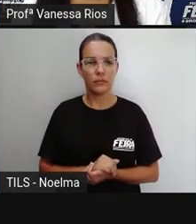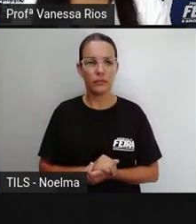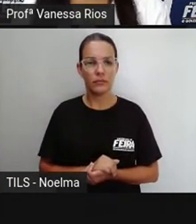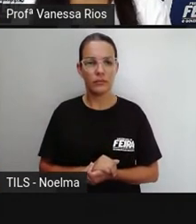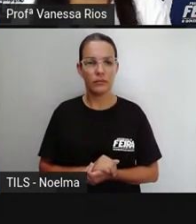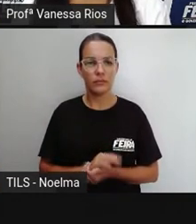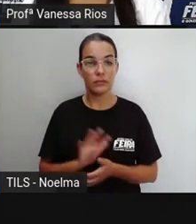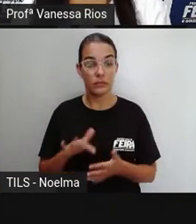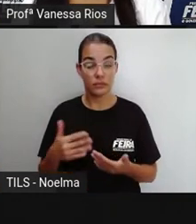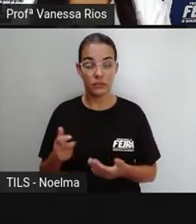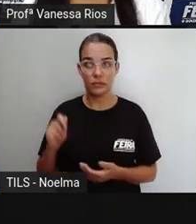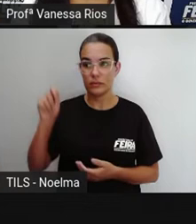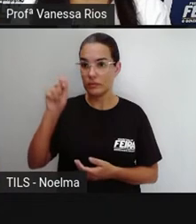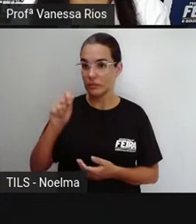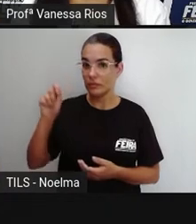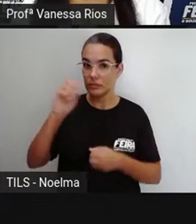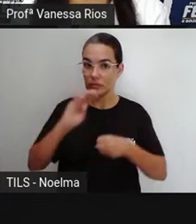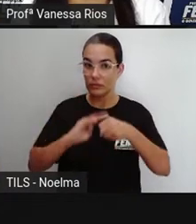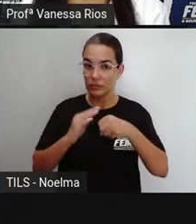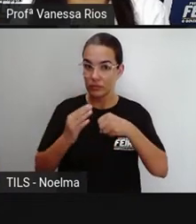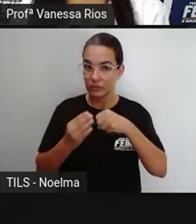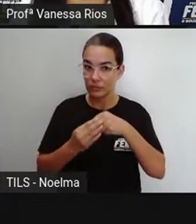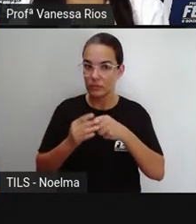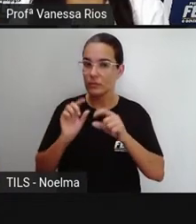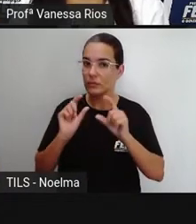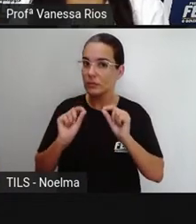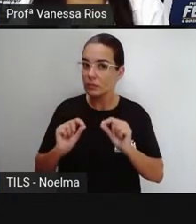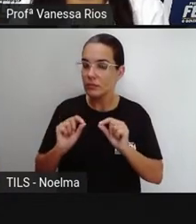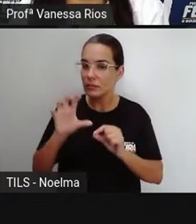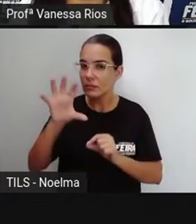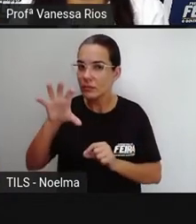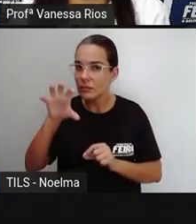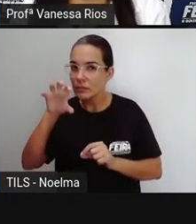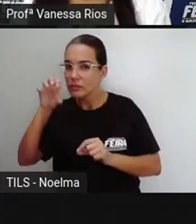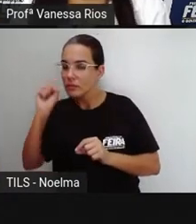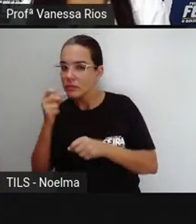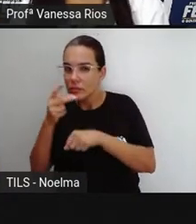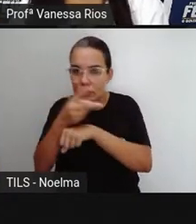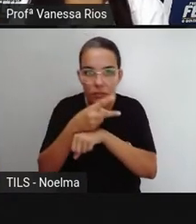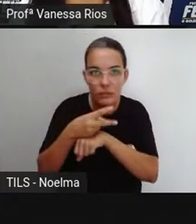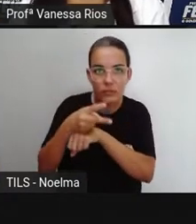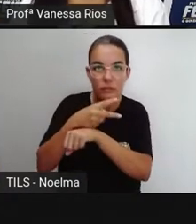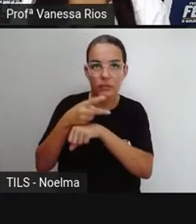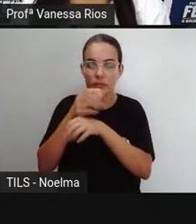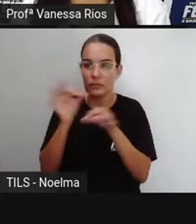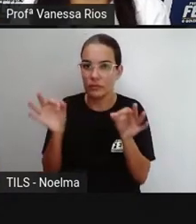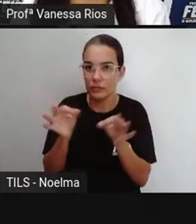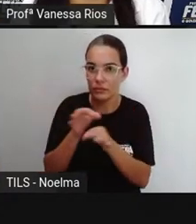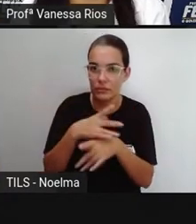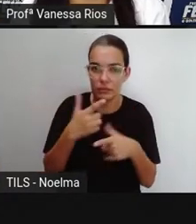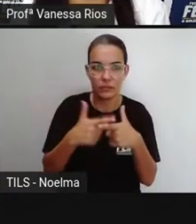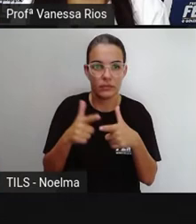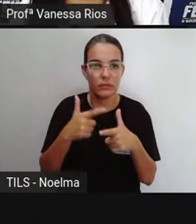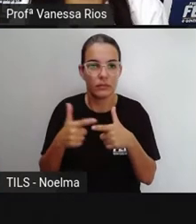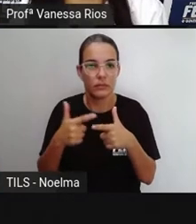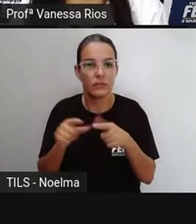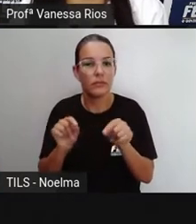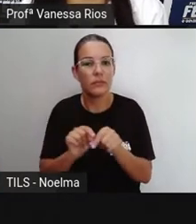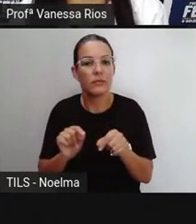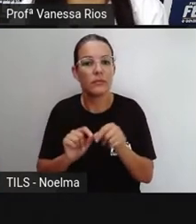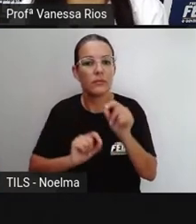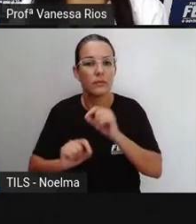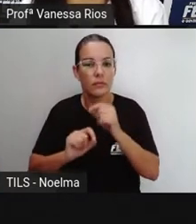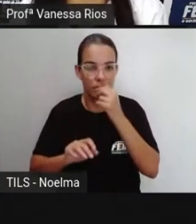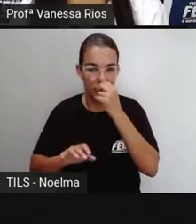Então, a associação de bairro, ela busca solucionar problemas e gerenciar o dia a dia no local. Em geral, esse